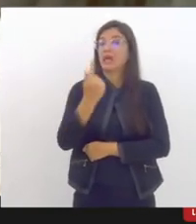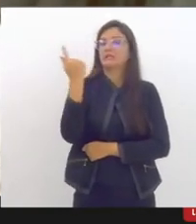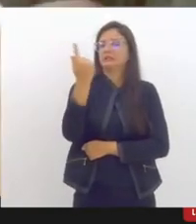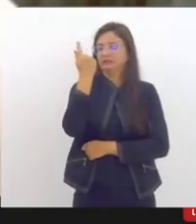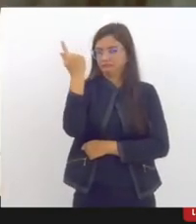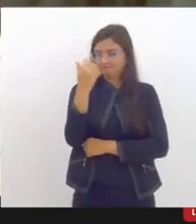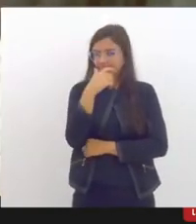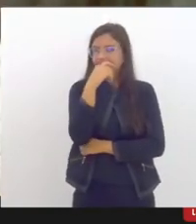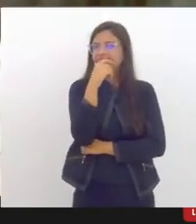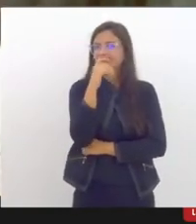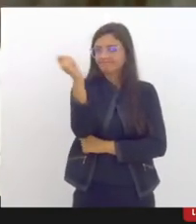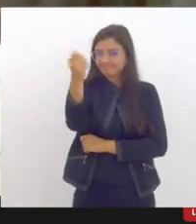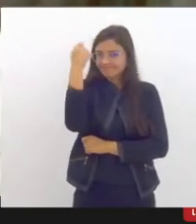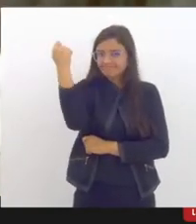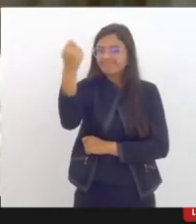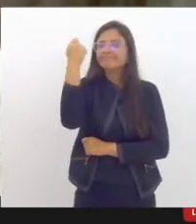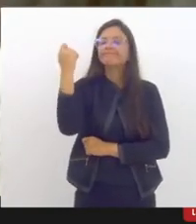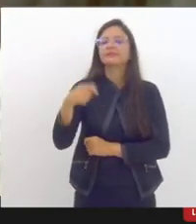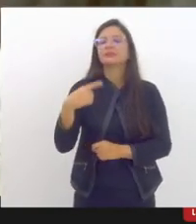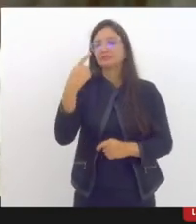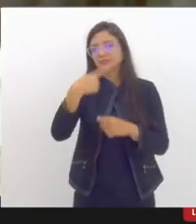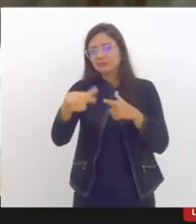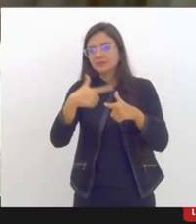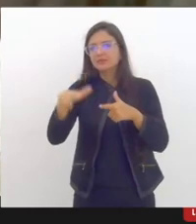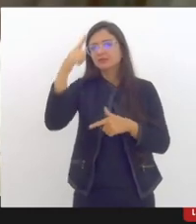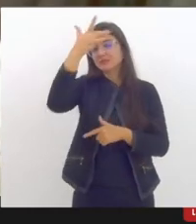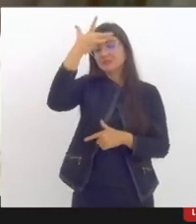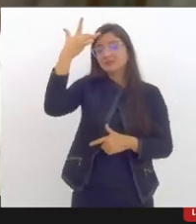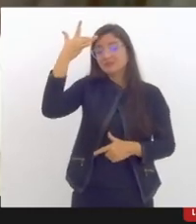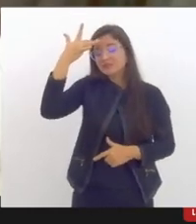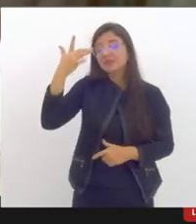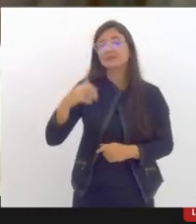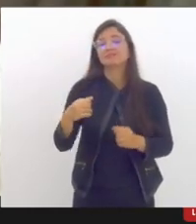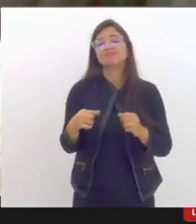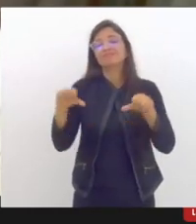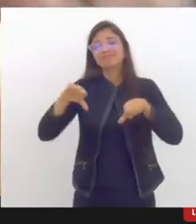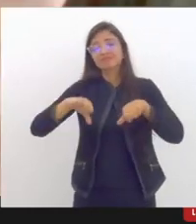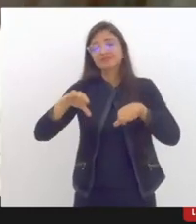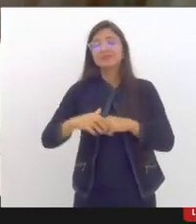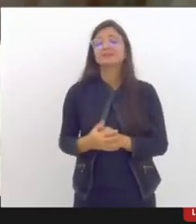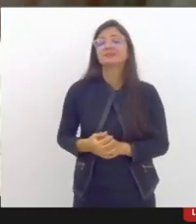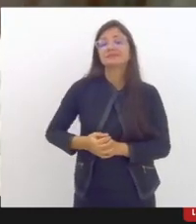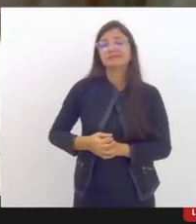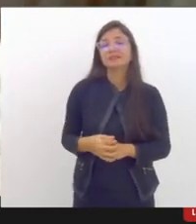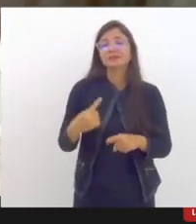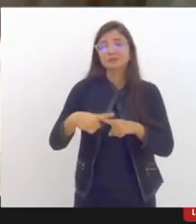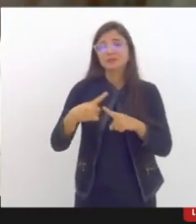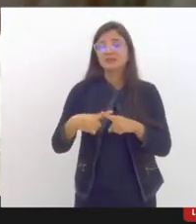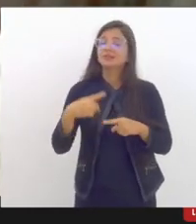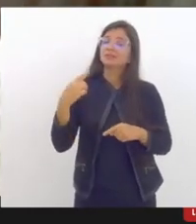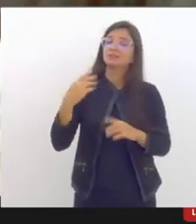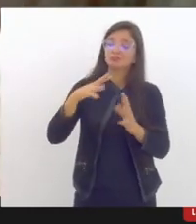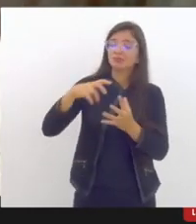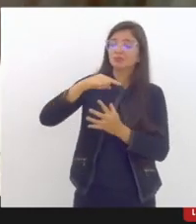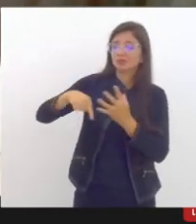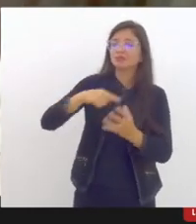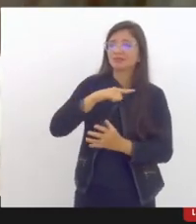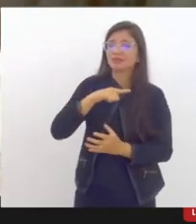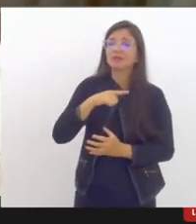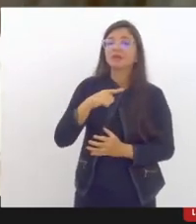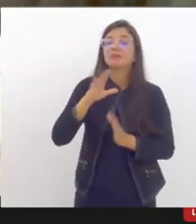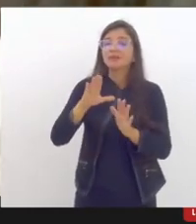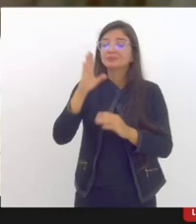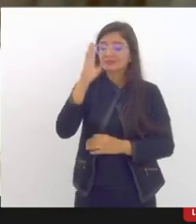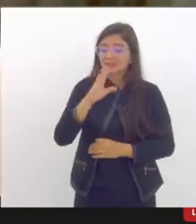se fala em uma outra pandemia de saúde mental que assola o mundo o Brasil claro e não só os